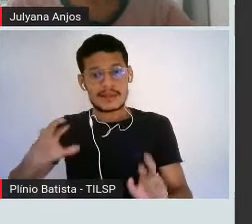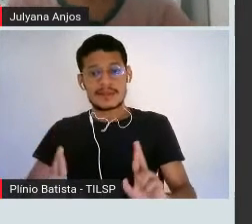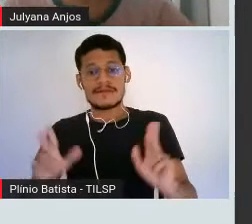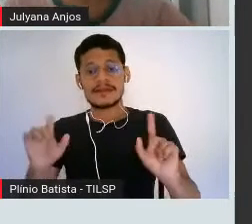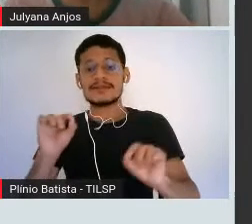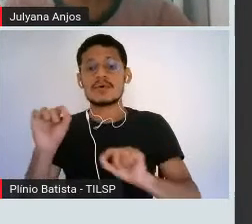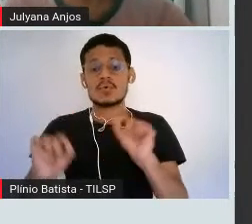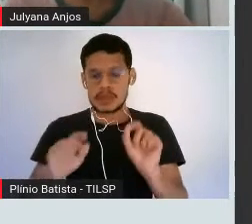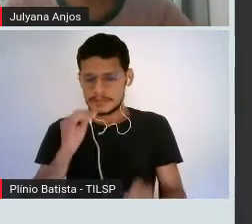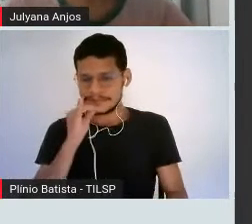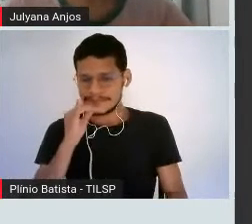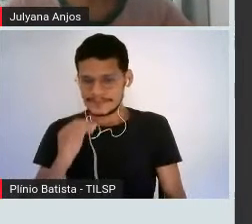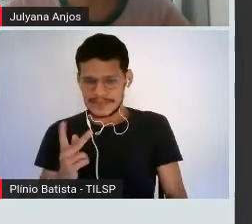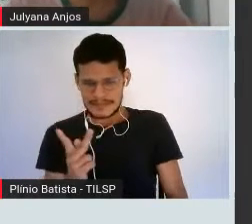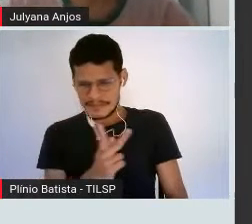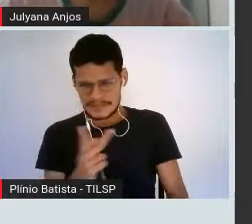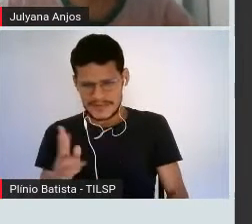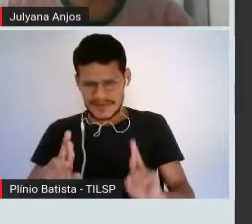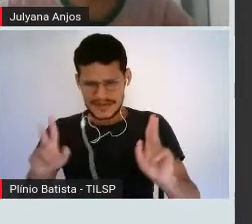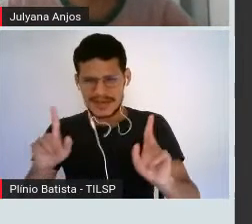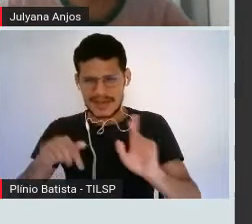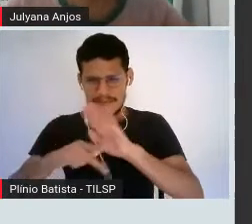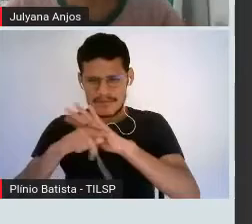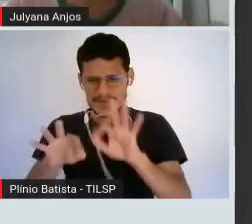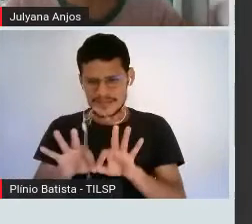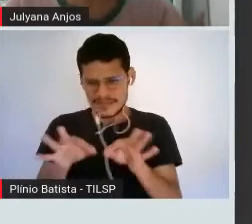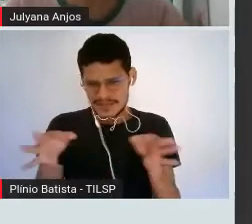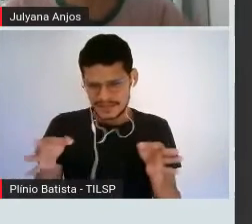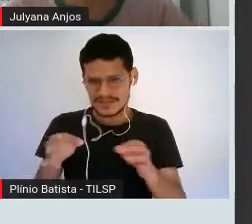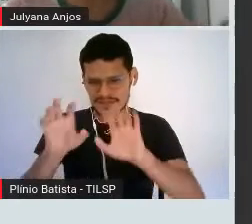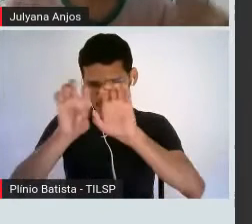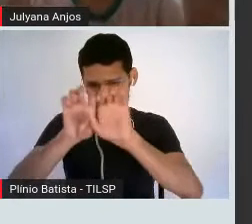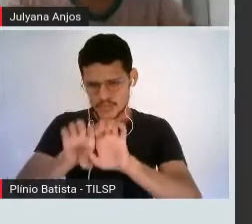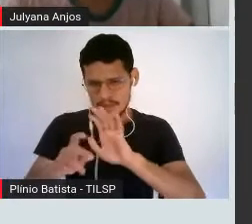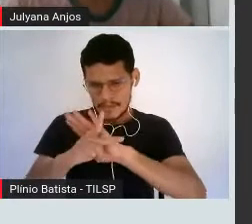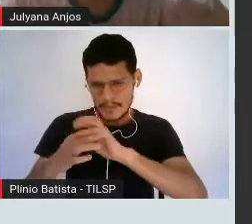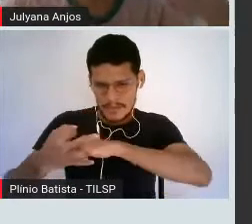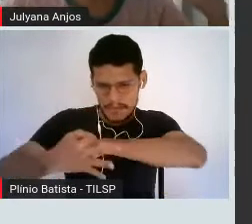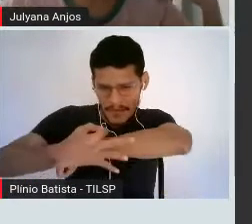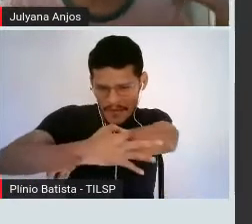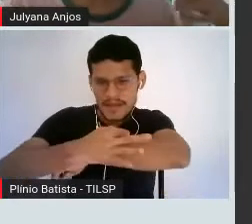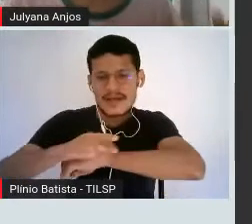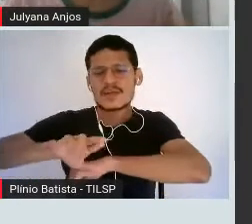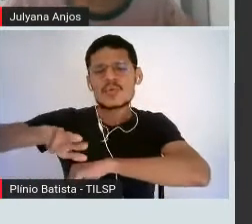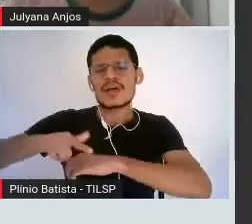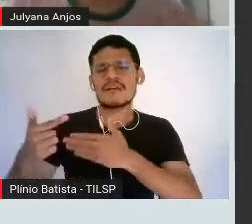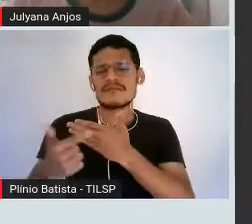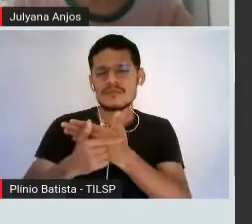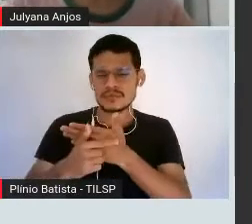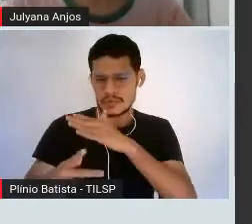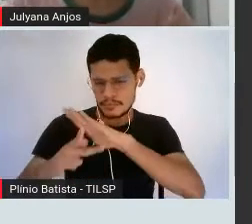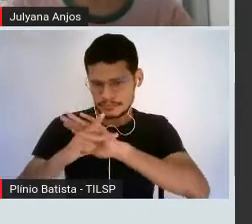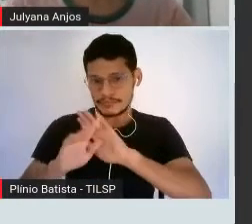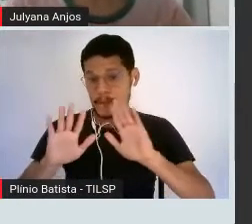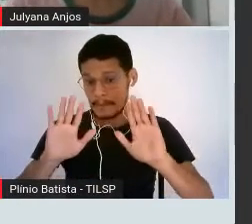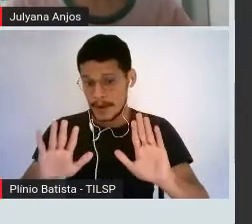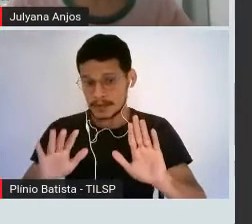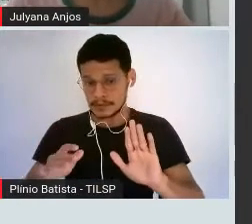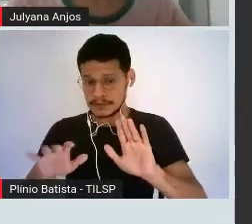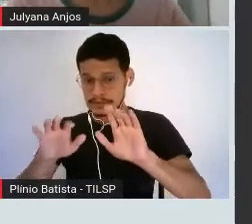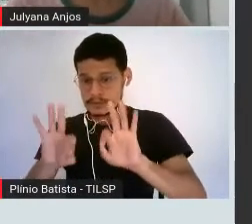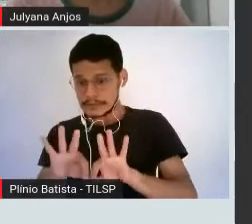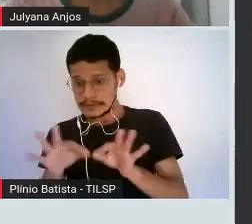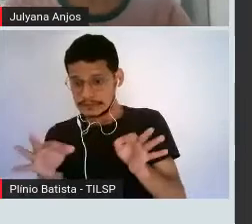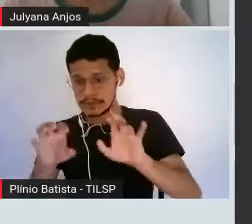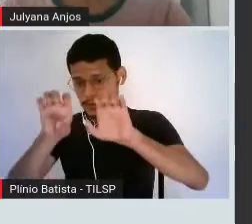basicamente, é também a simplicidade da estrutura molecular, não a simplicidade da sua função, tá? A simplicidade da estrutura molecular